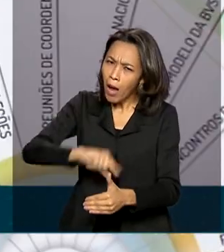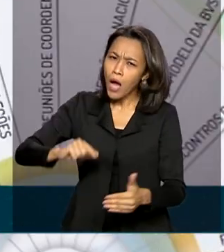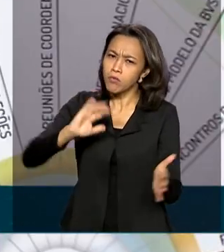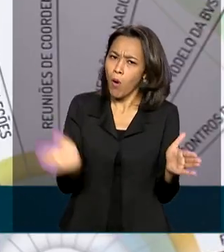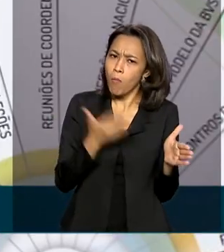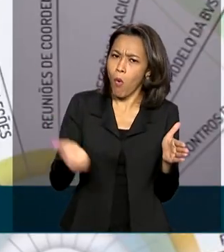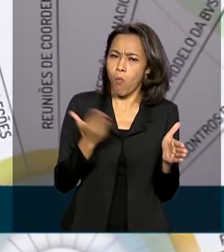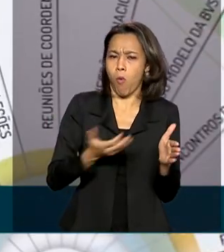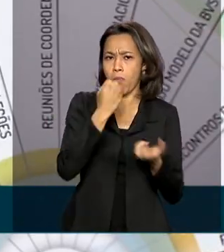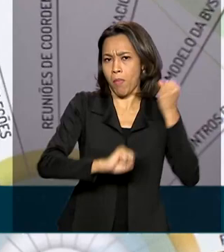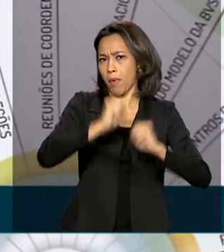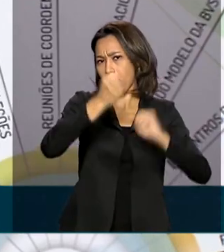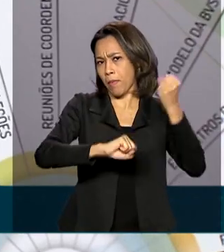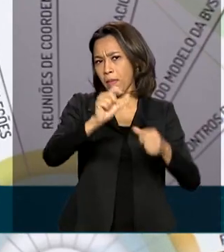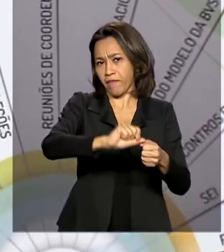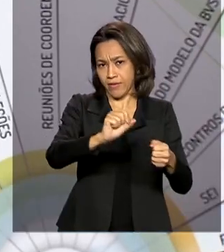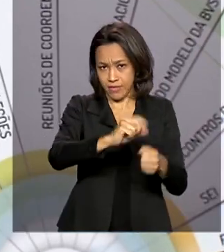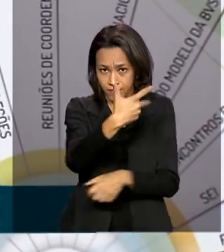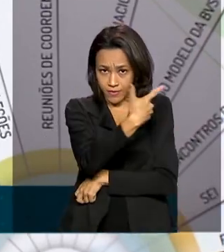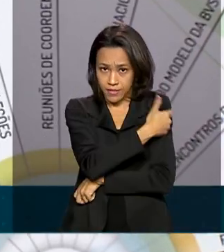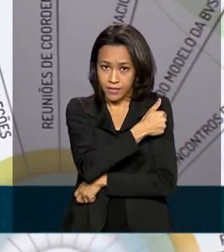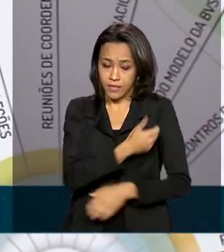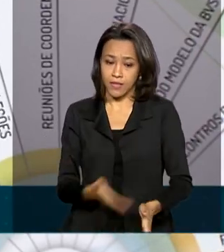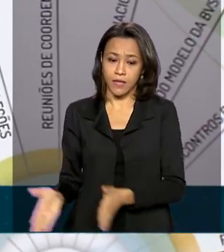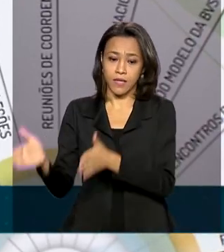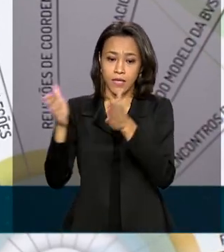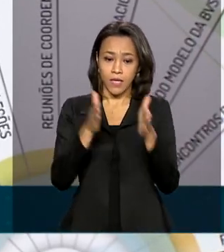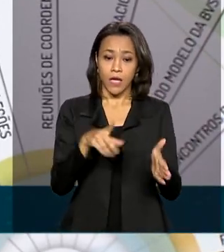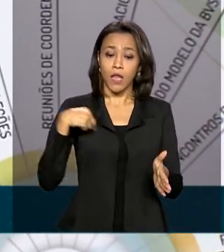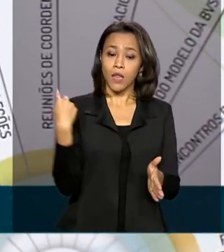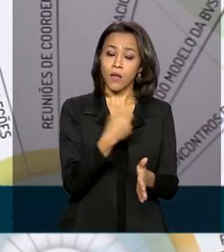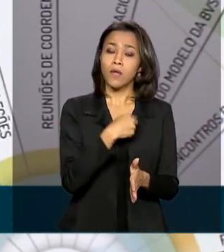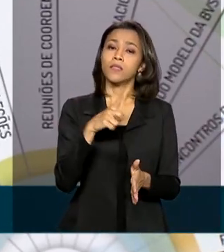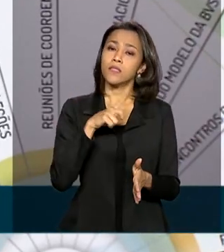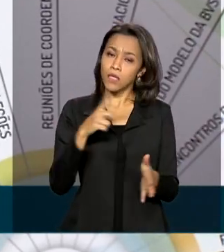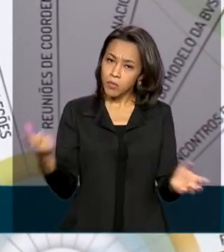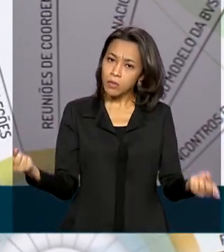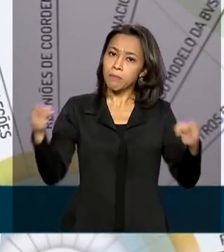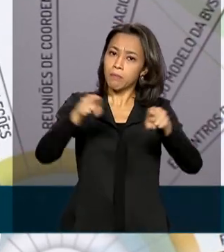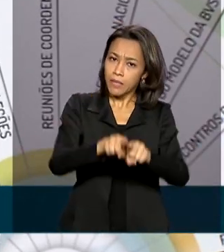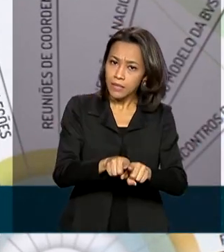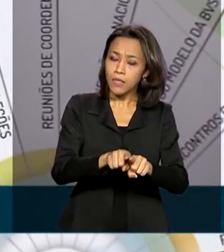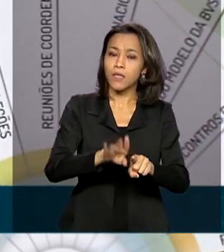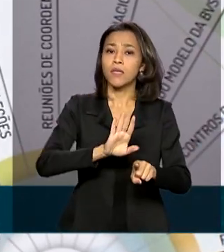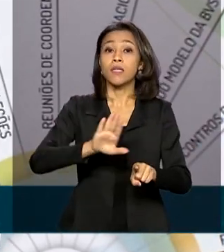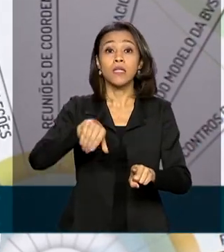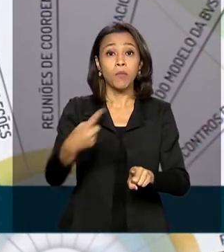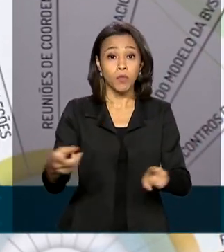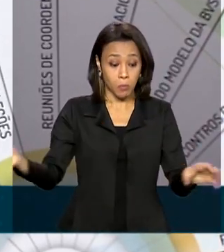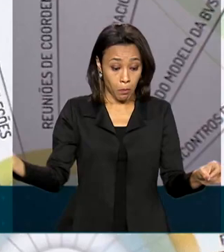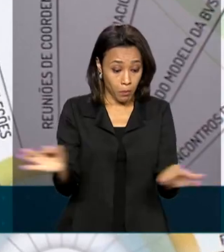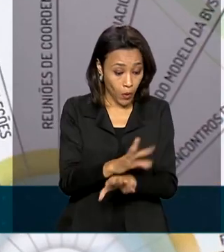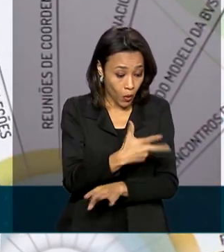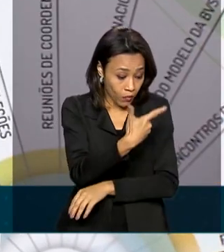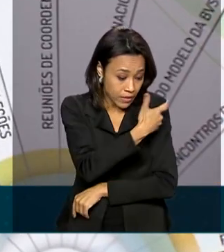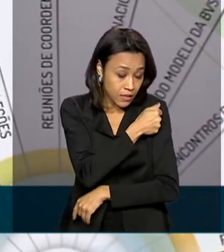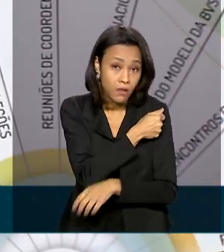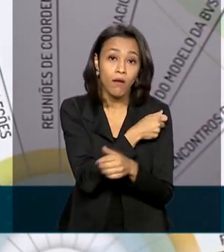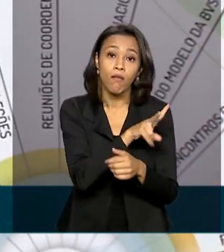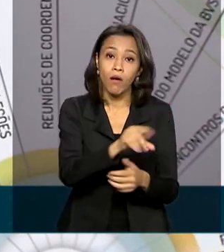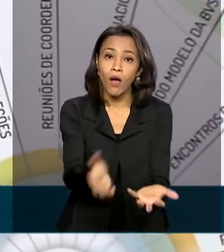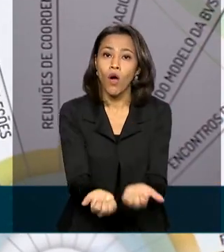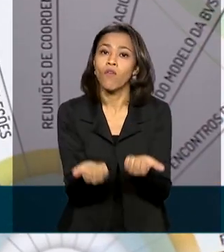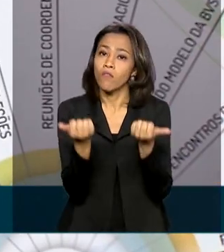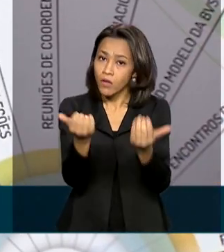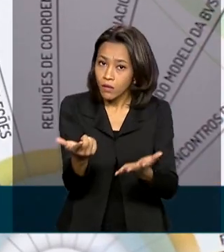Nós temos essa parceria estabelecida, isso é muito natural e quando nós ofertarmos a vacina, ela terá, obviamente, um